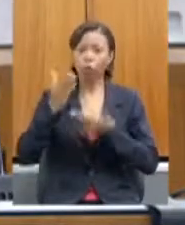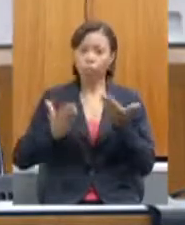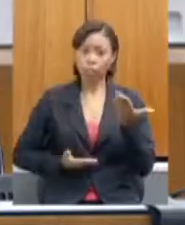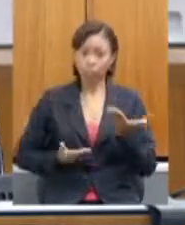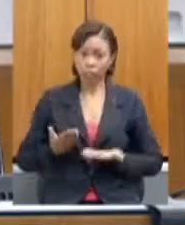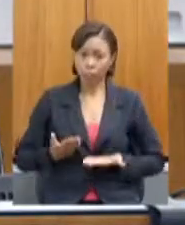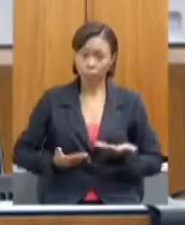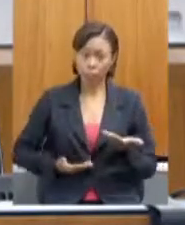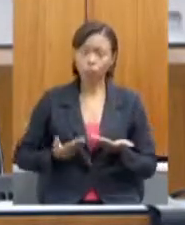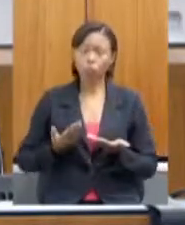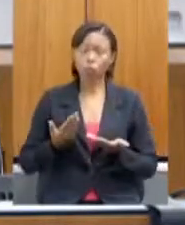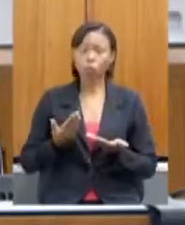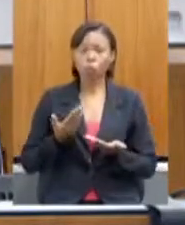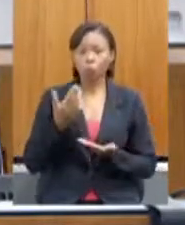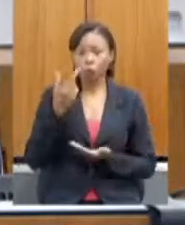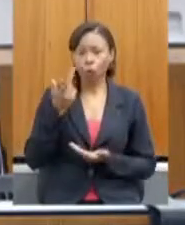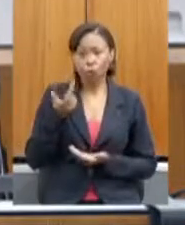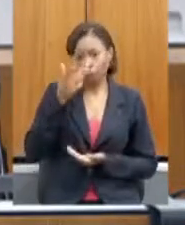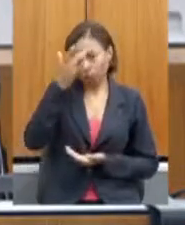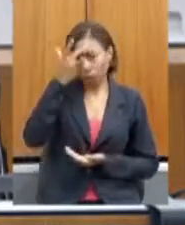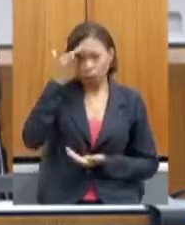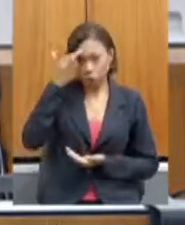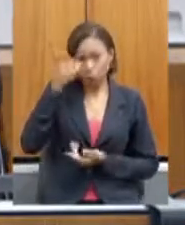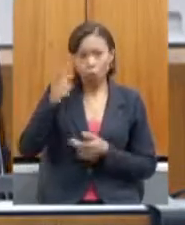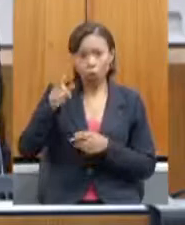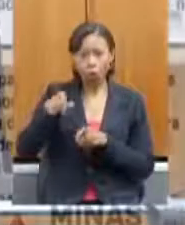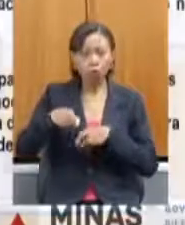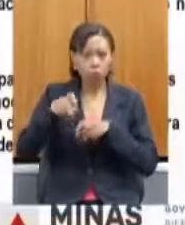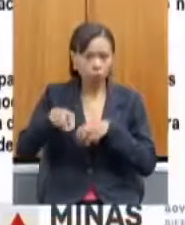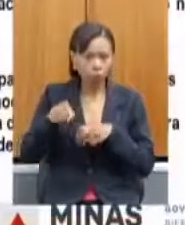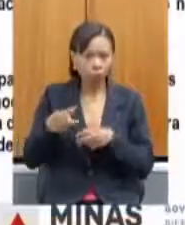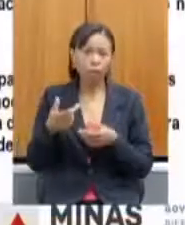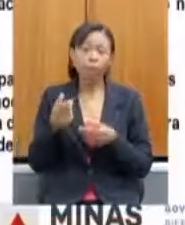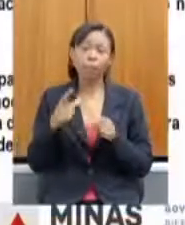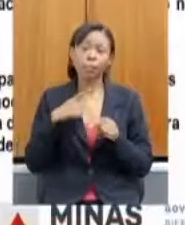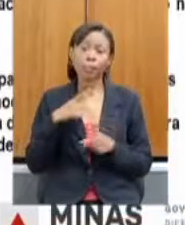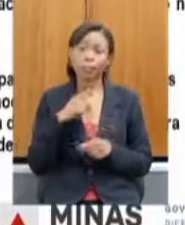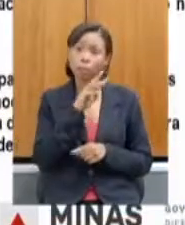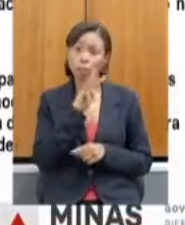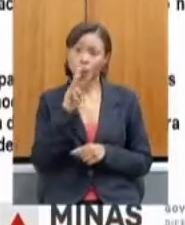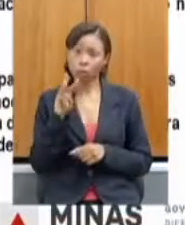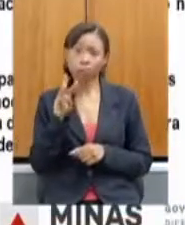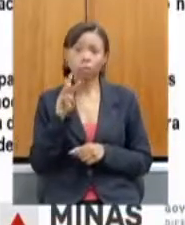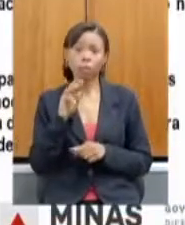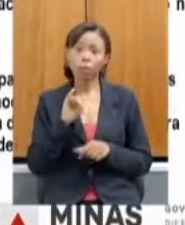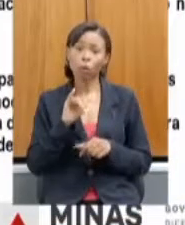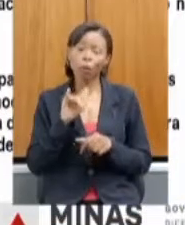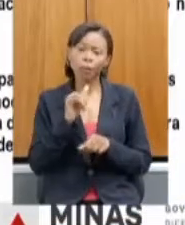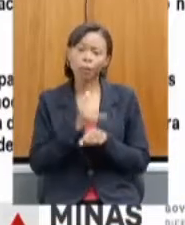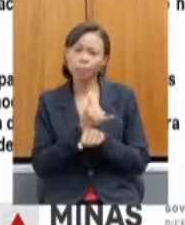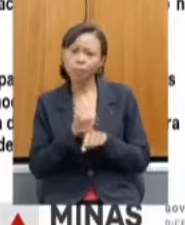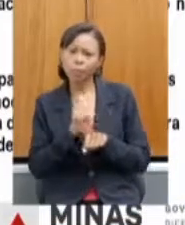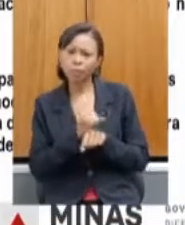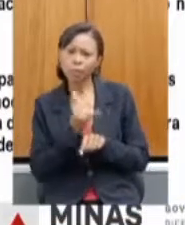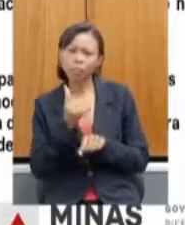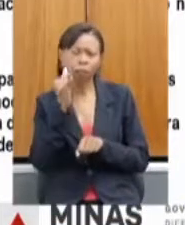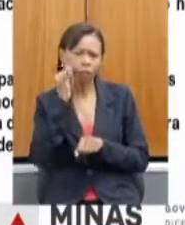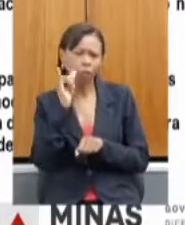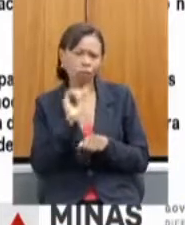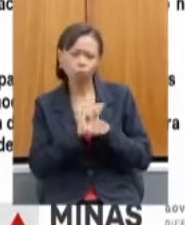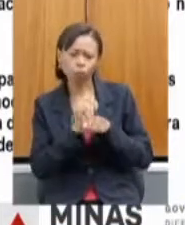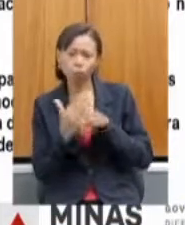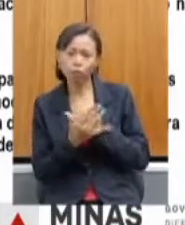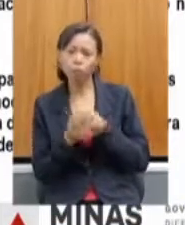adequando o site com a ação de prevenção à COVID, como eu já relatei, e também fazendo fiscalização remota